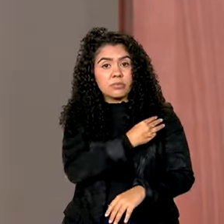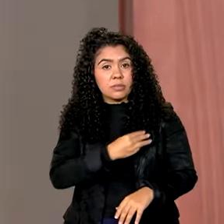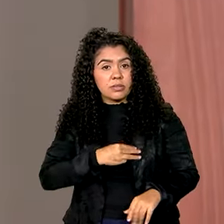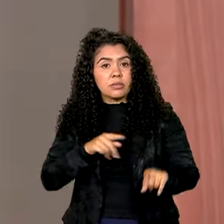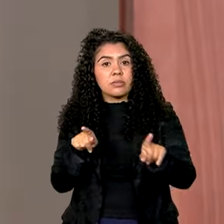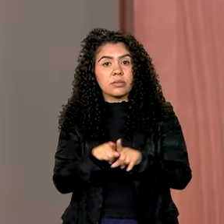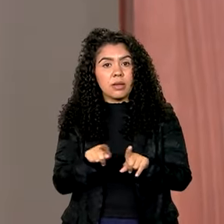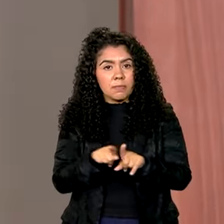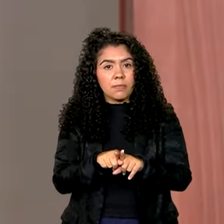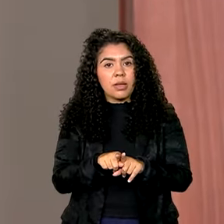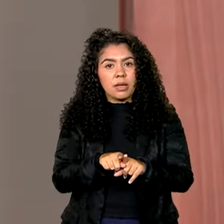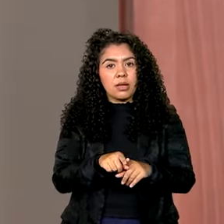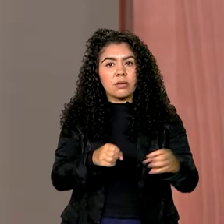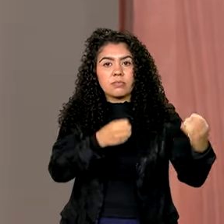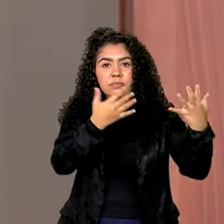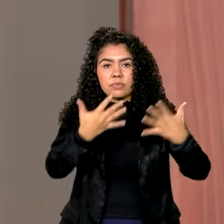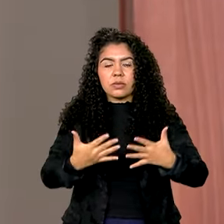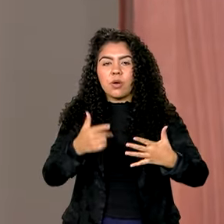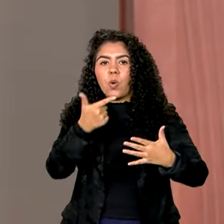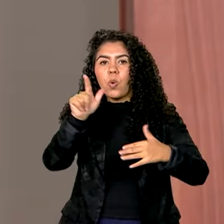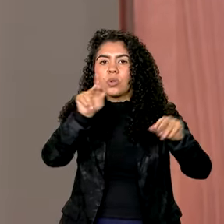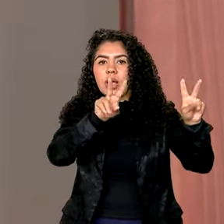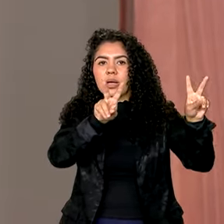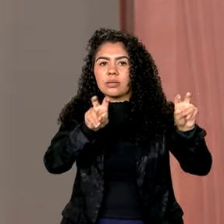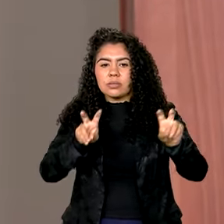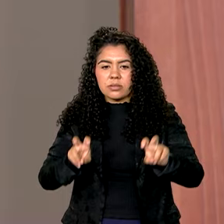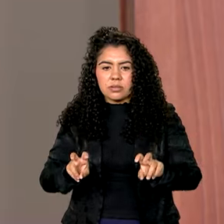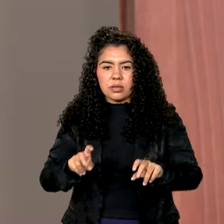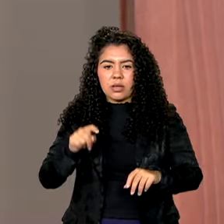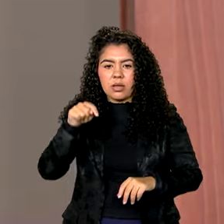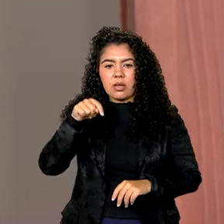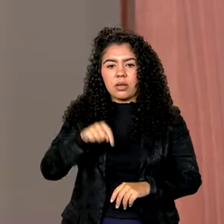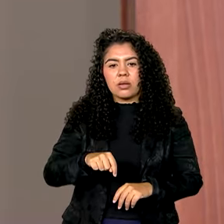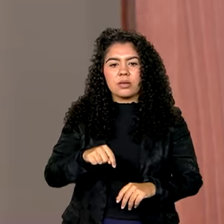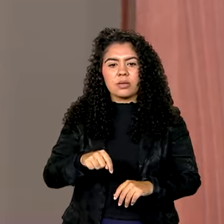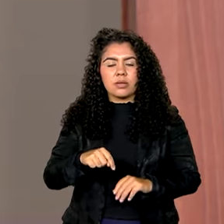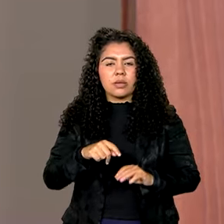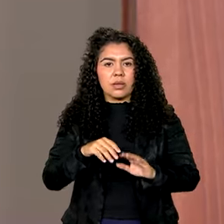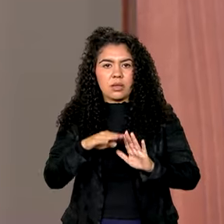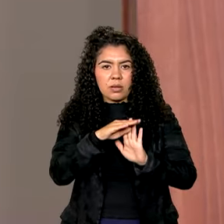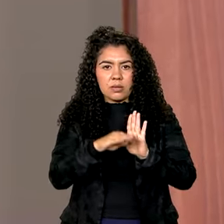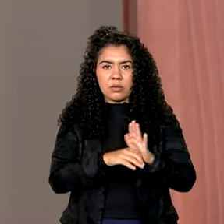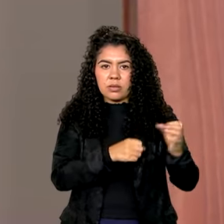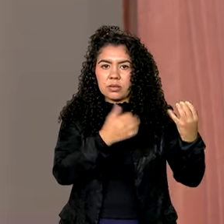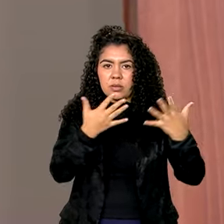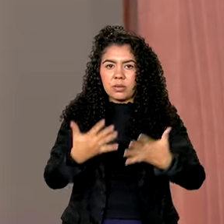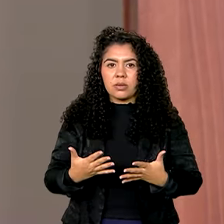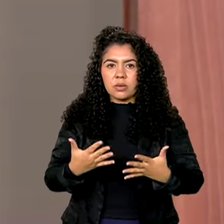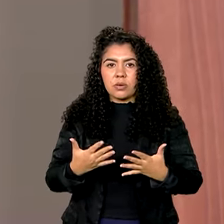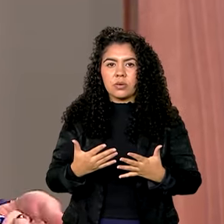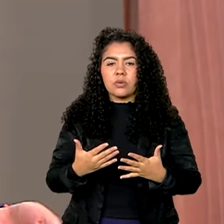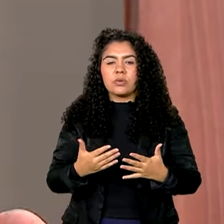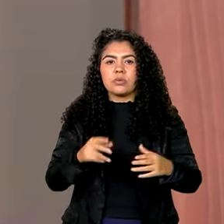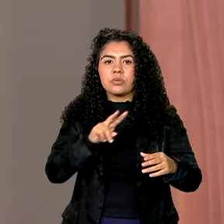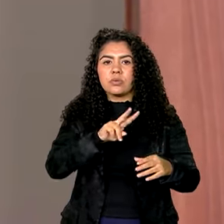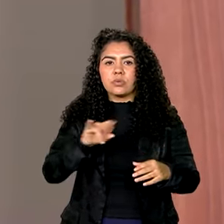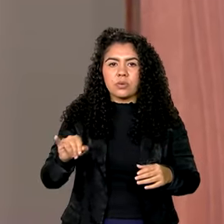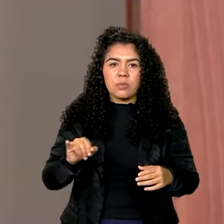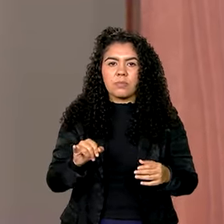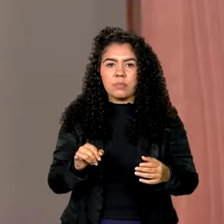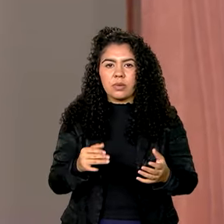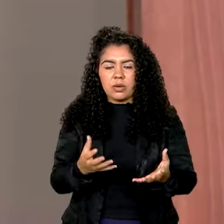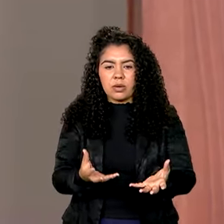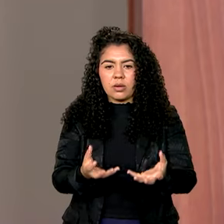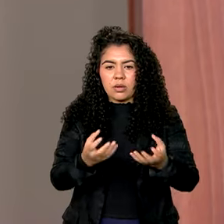destacou outros assuntos hoje no Bom Dia, Ministro. Ele falou, por exemplo, sobre o programa de concessão, exatamente